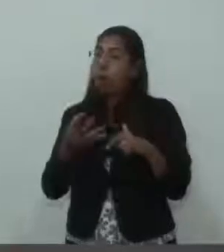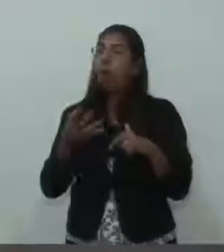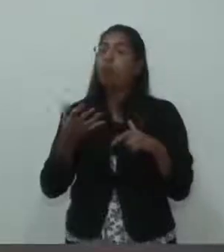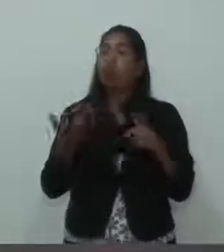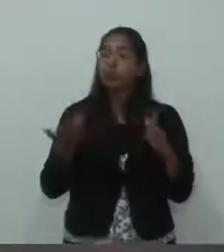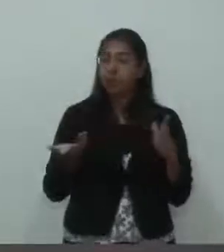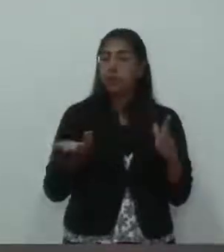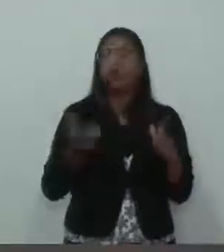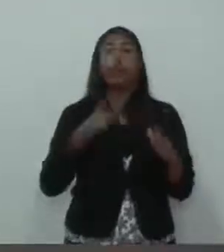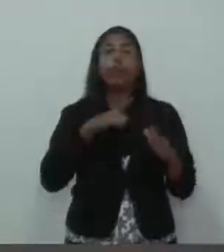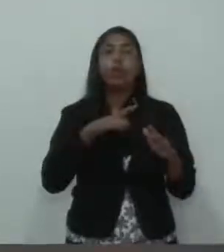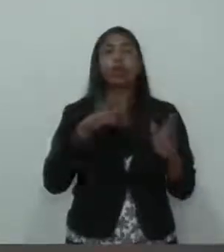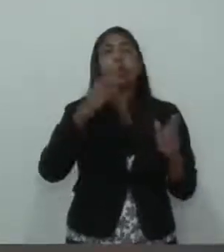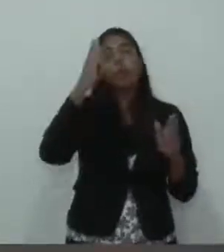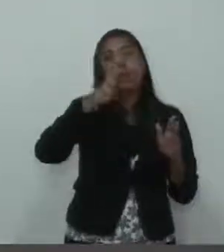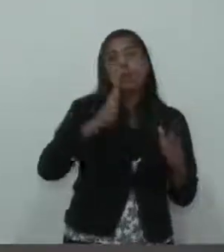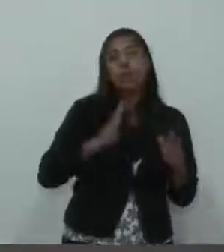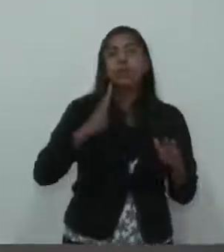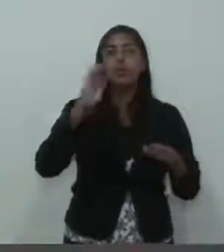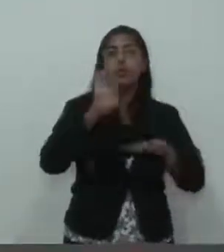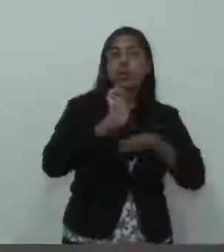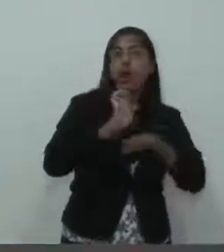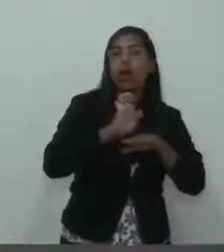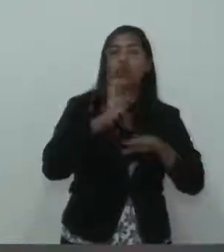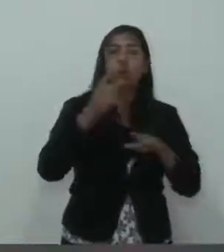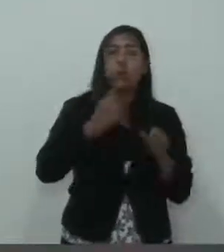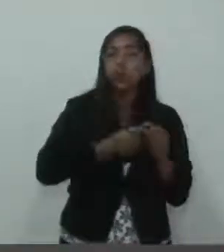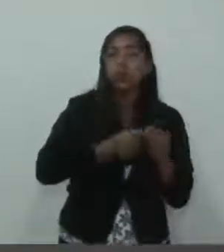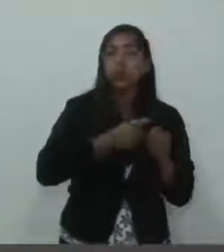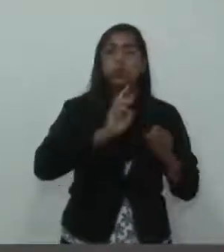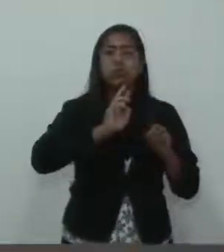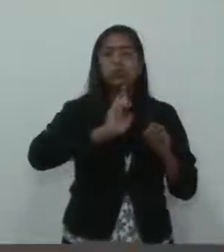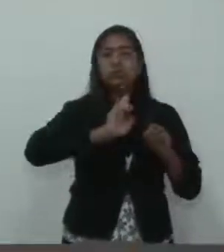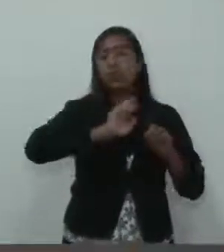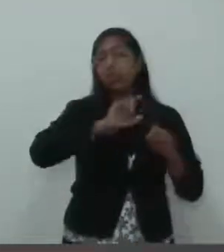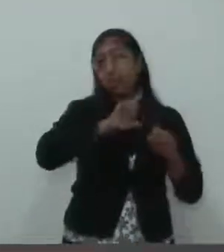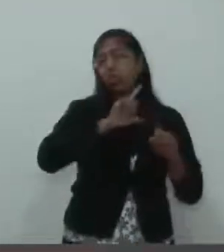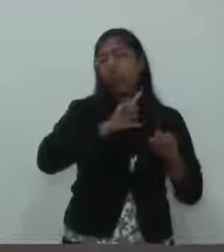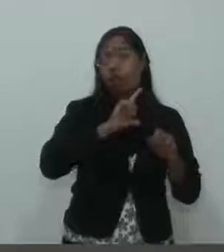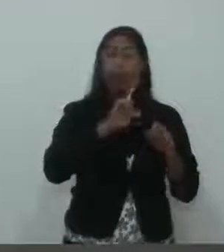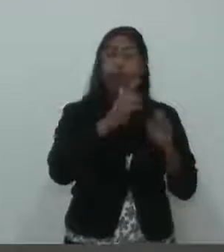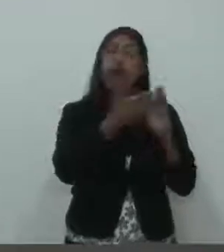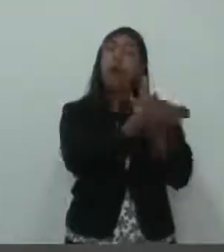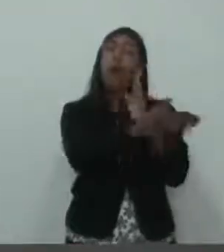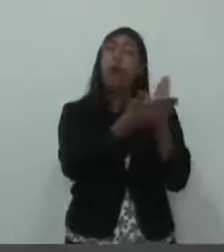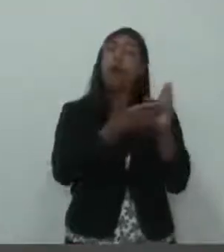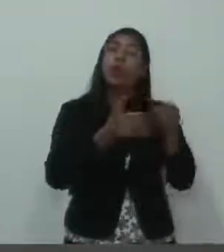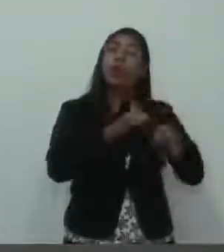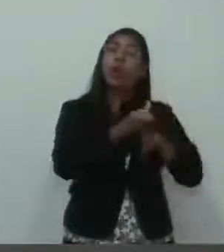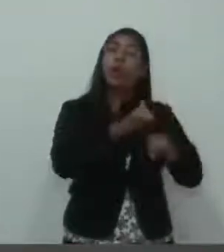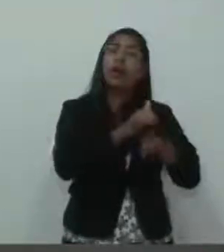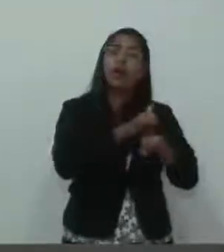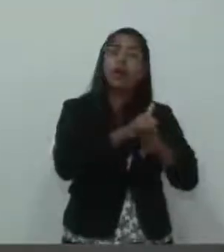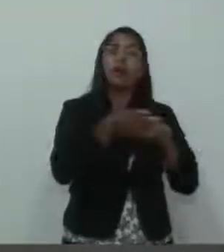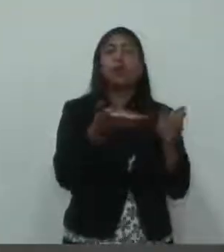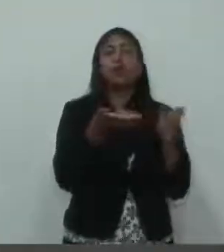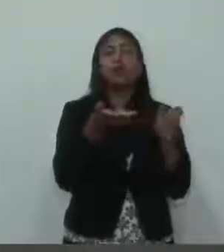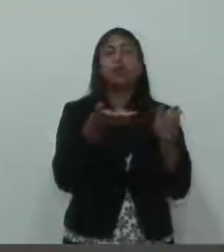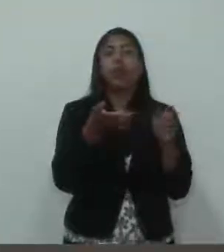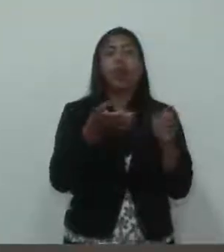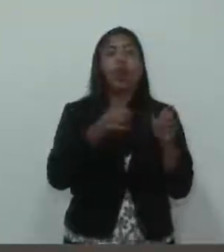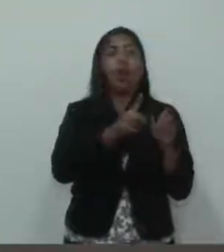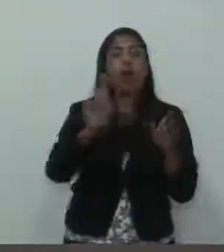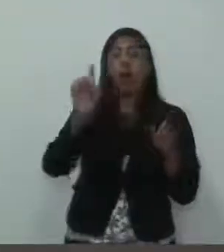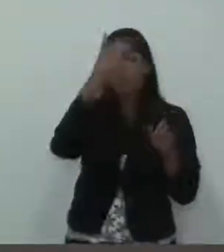alguns funcionários públicos muito ruins, que atendem mal à população, alguns que faltam demais, que vivem